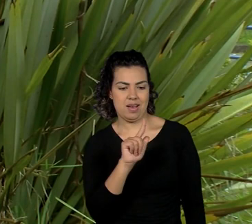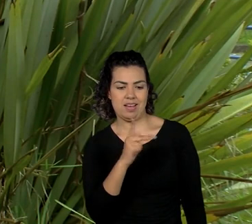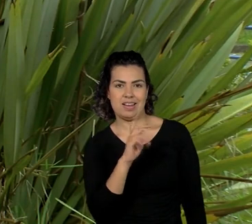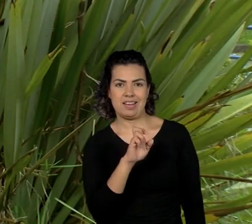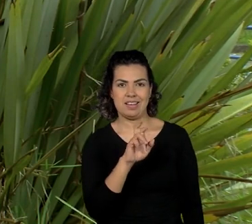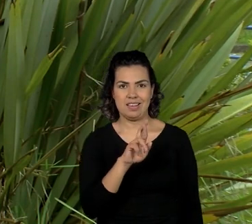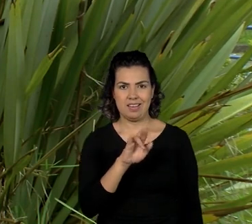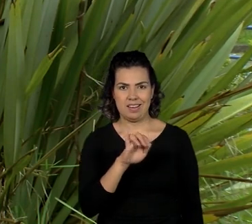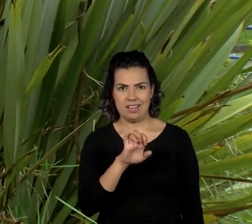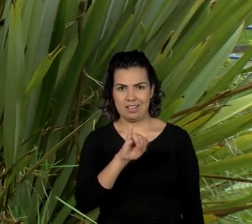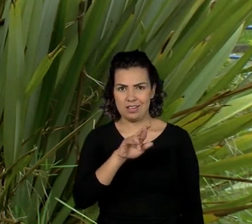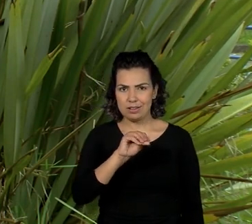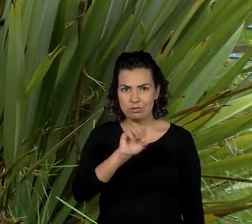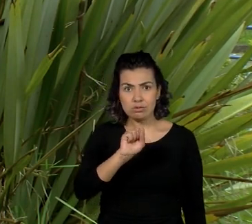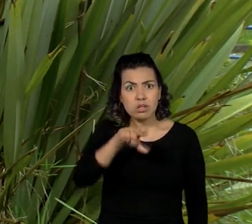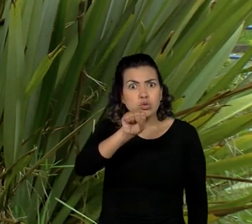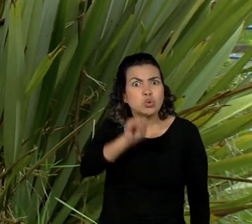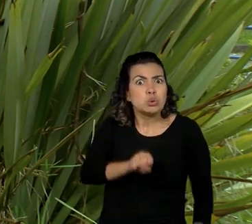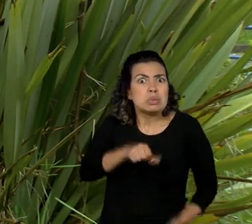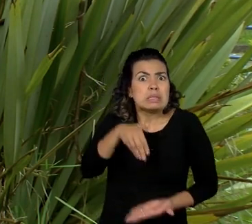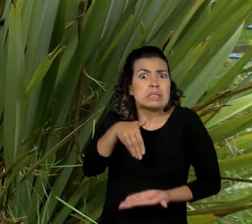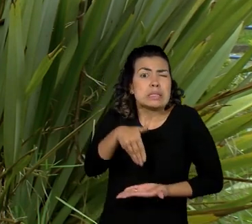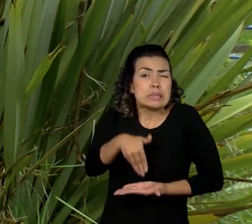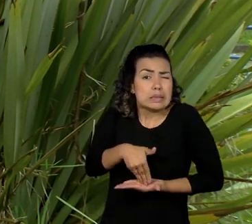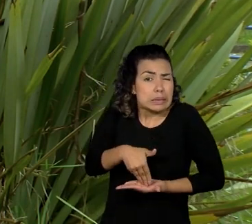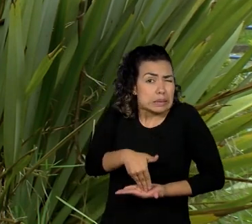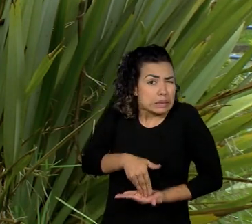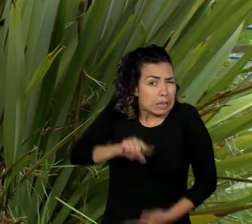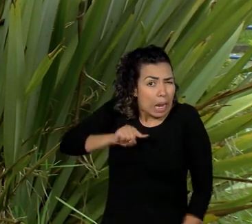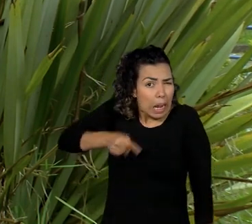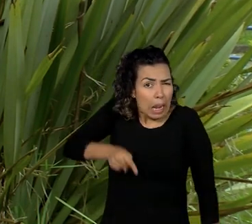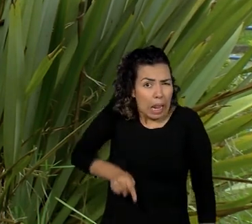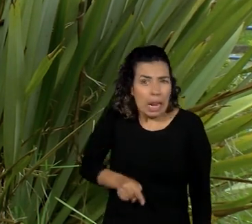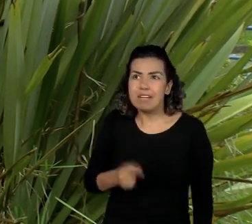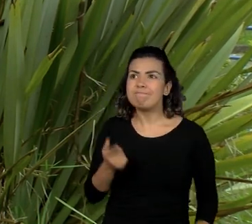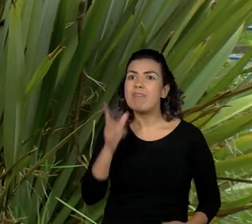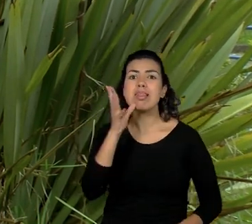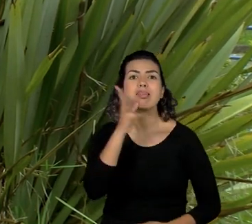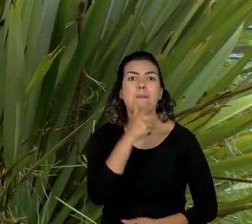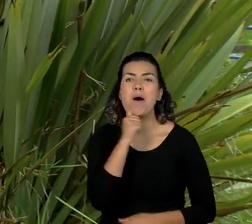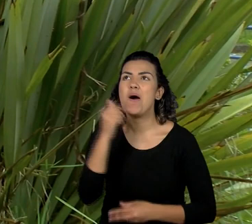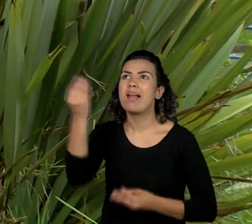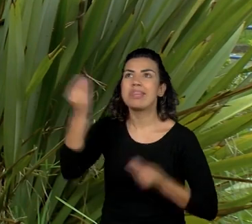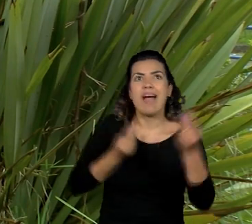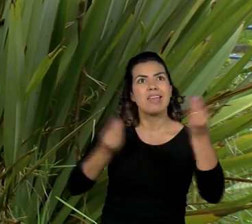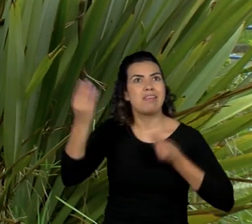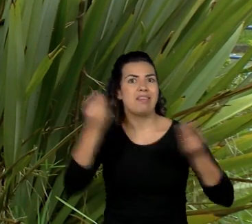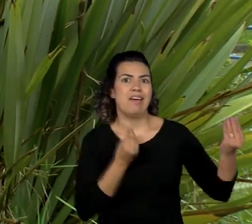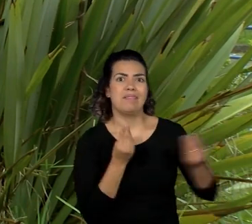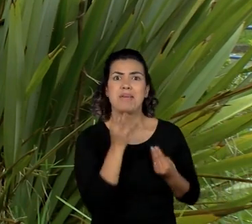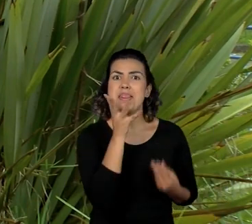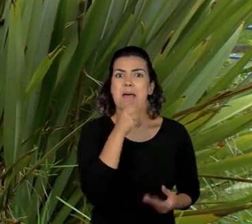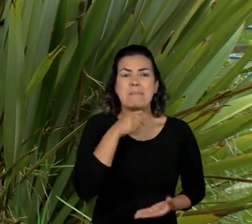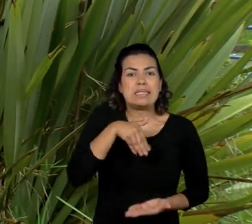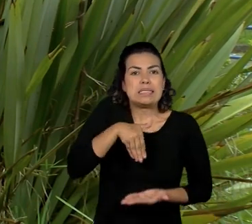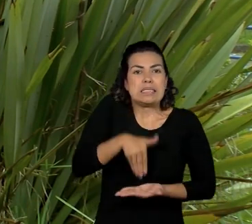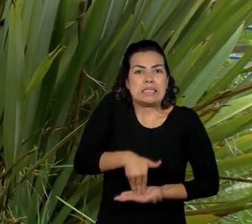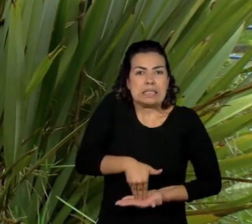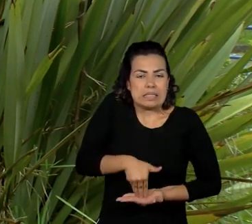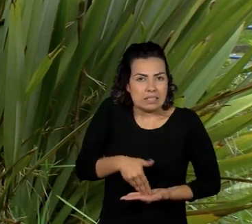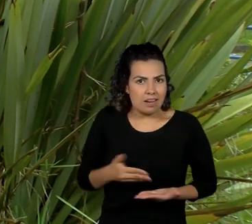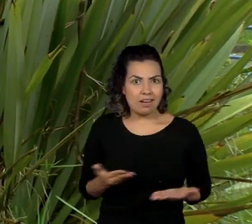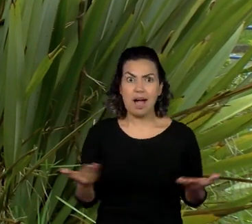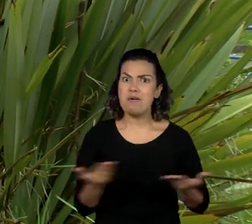vezes as coisas demoram muito a chegar aqui. E aí a gente tem essa referência dentro de um